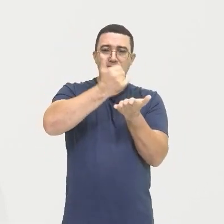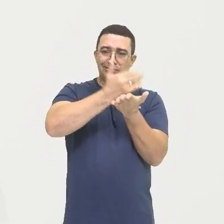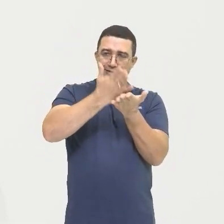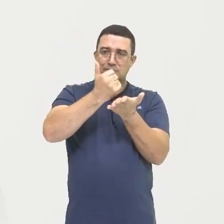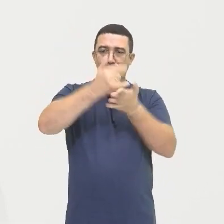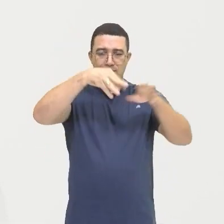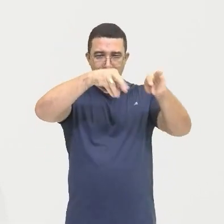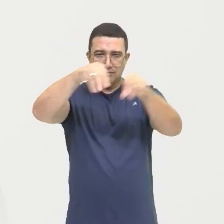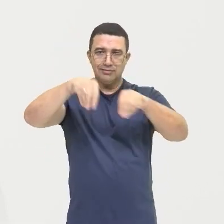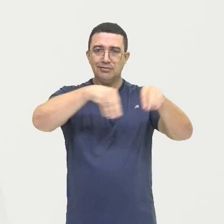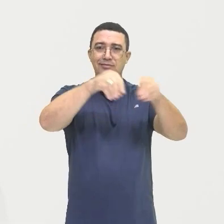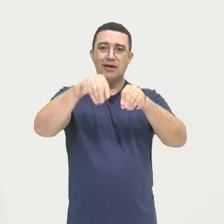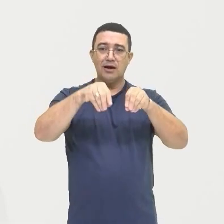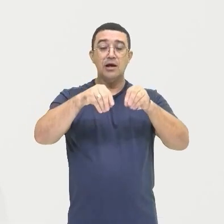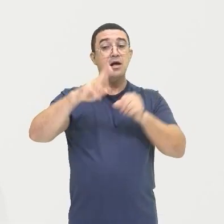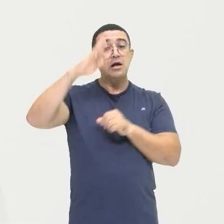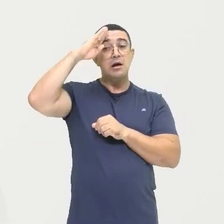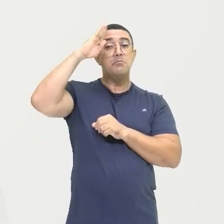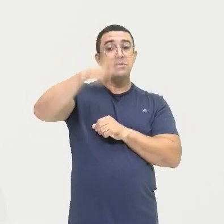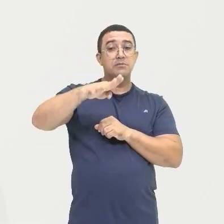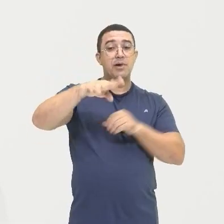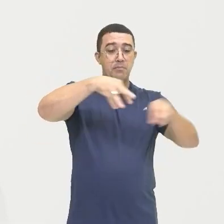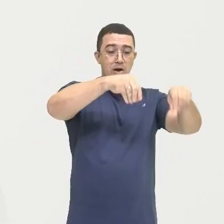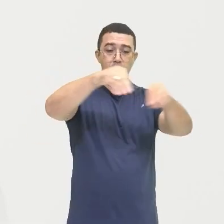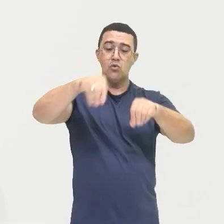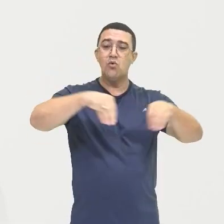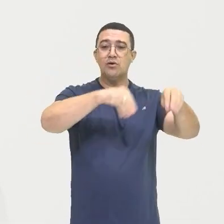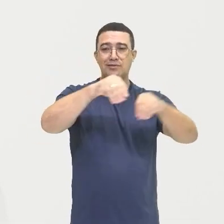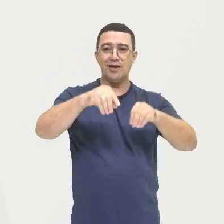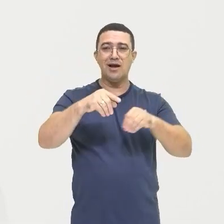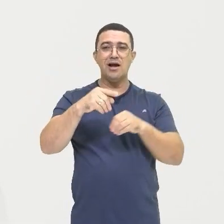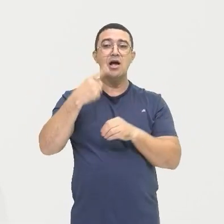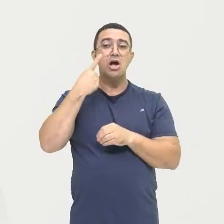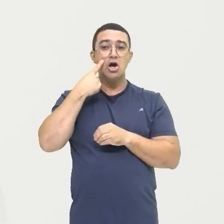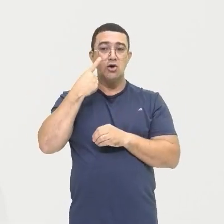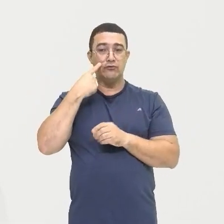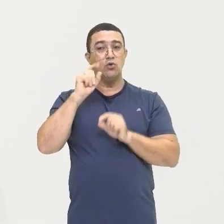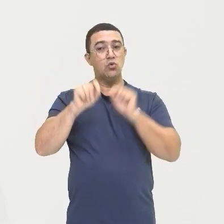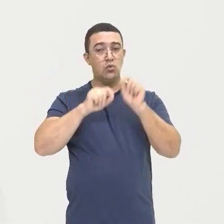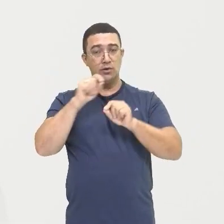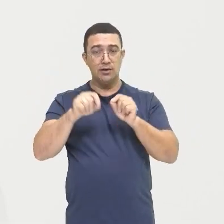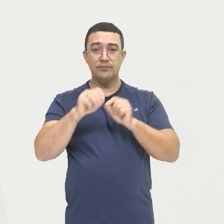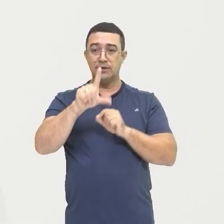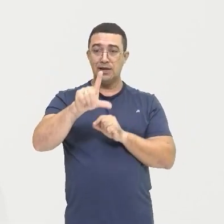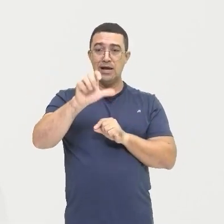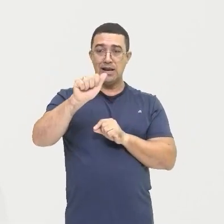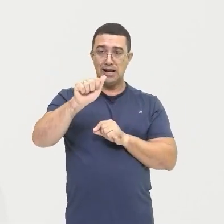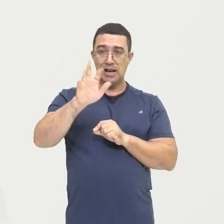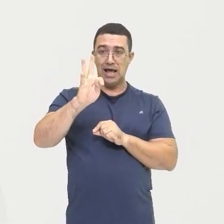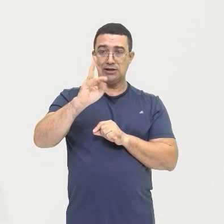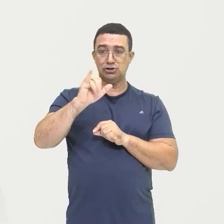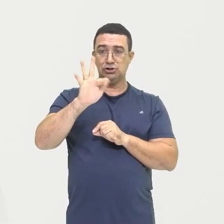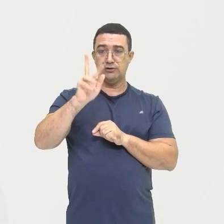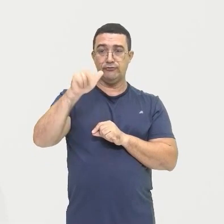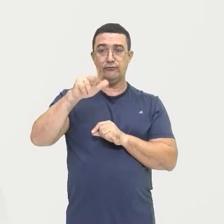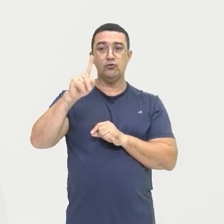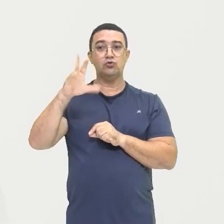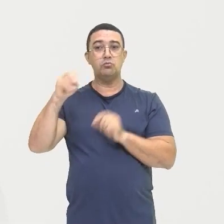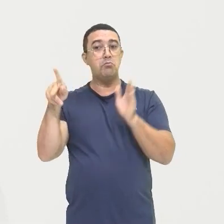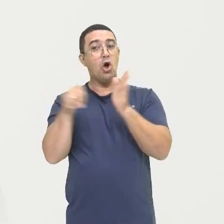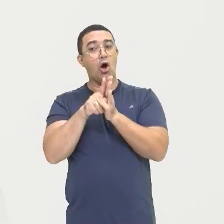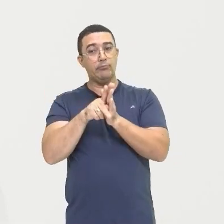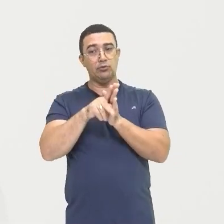Principalmente Aquelas terras Que a gente viu Lá naquela Classificação Dos latifúndios De exploração Tá bom